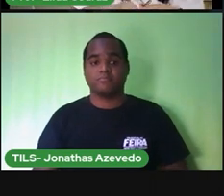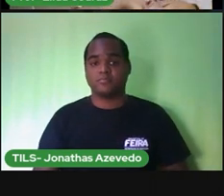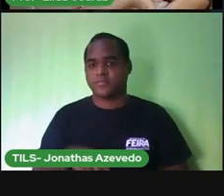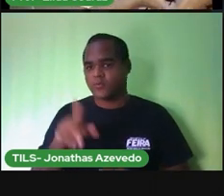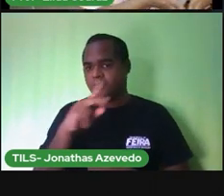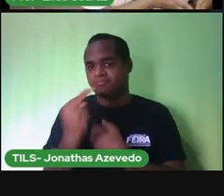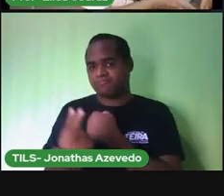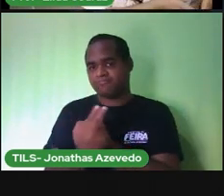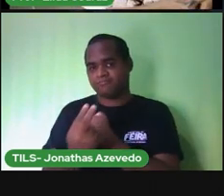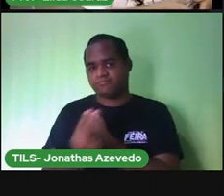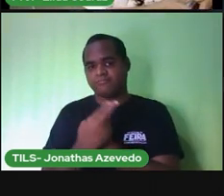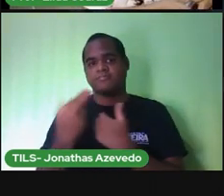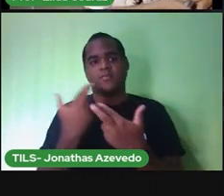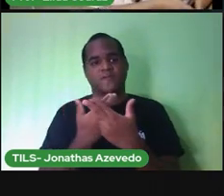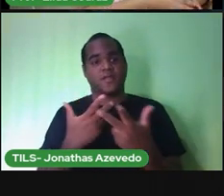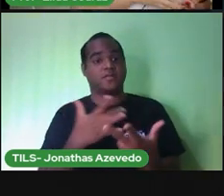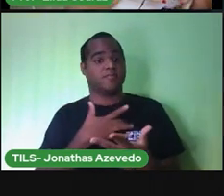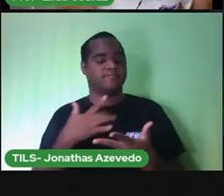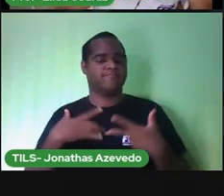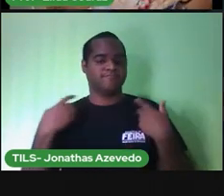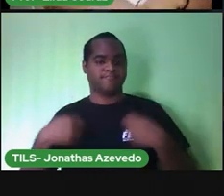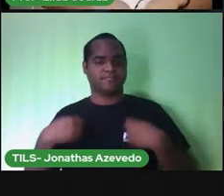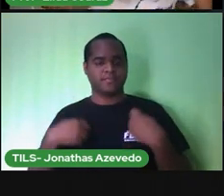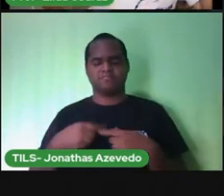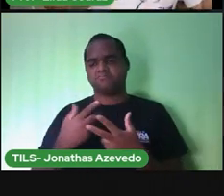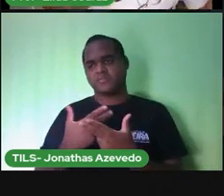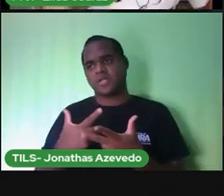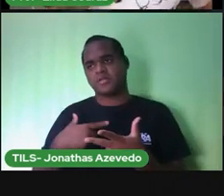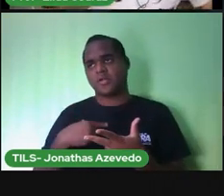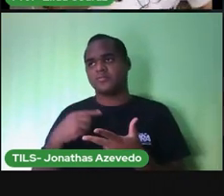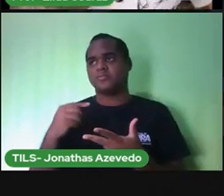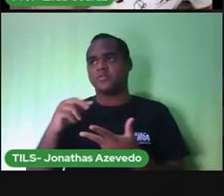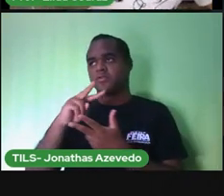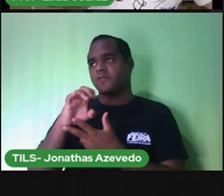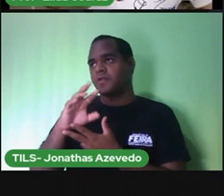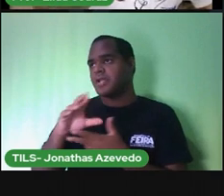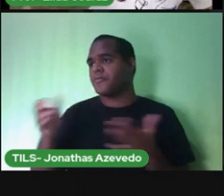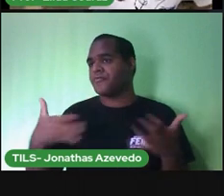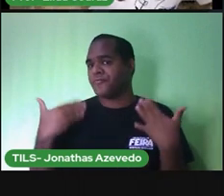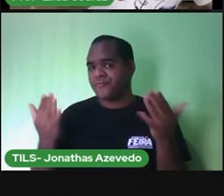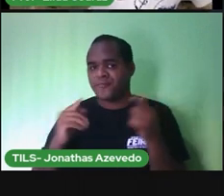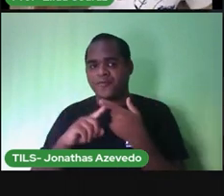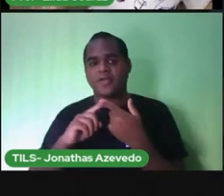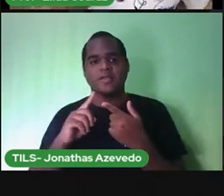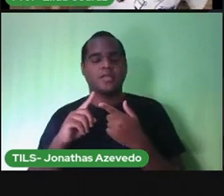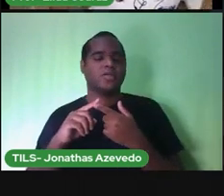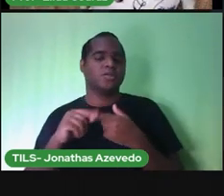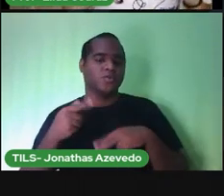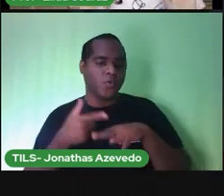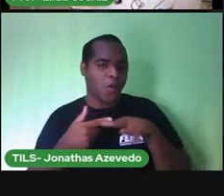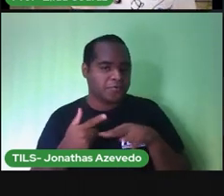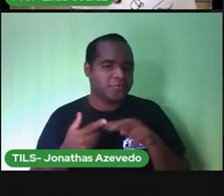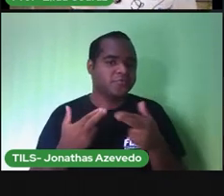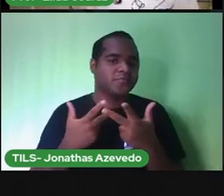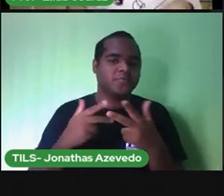proteger. Do mesmo jeito que no verão a gente pode usar camiseta, short, sandália, boné. No período do inverno,